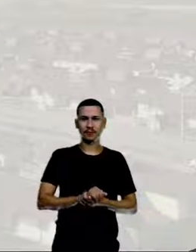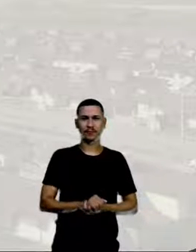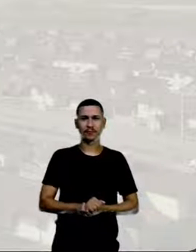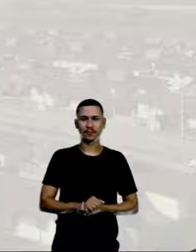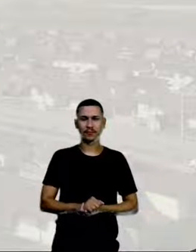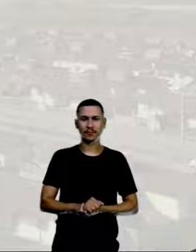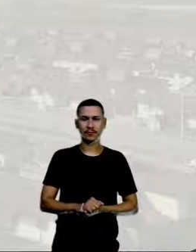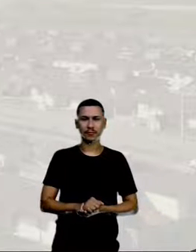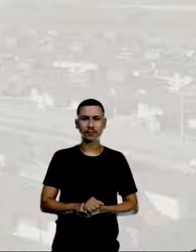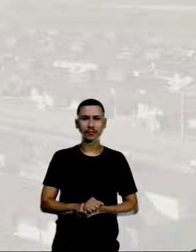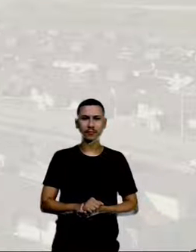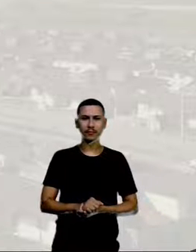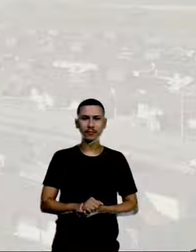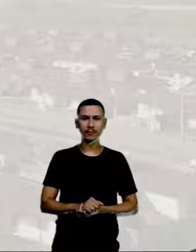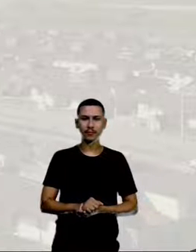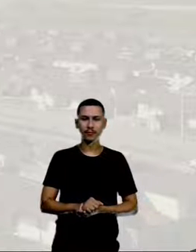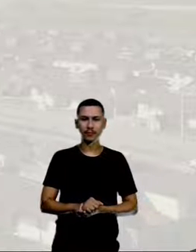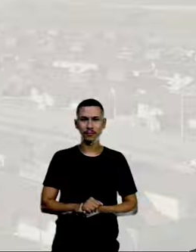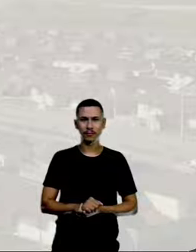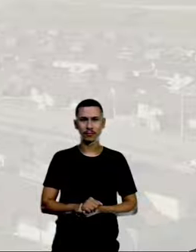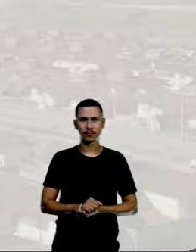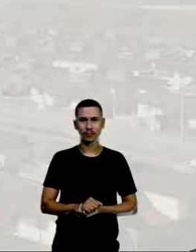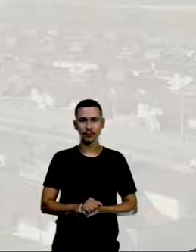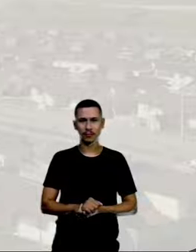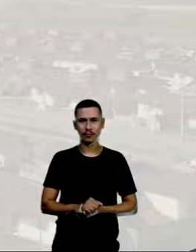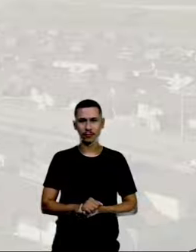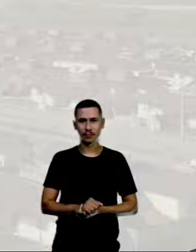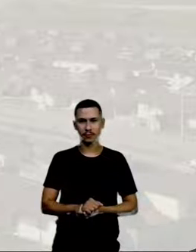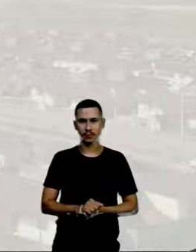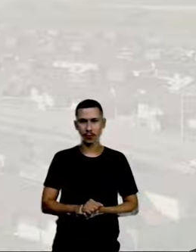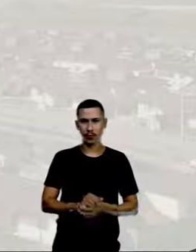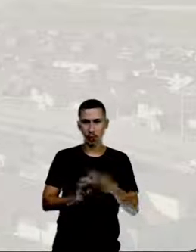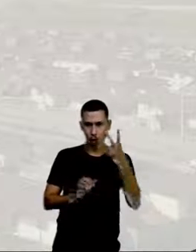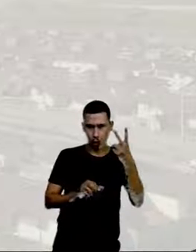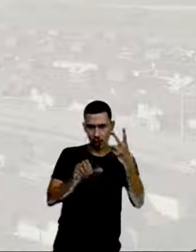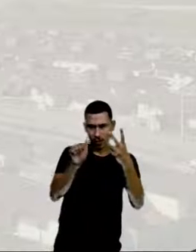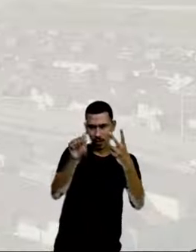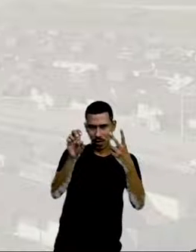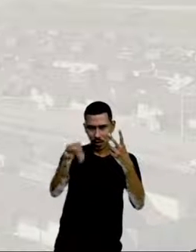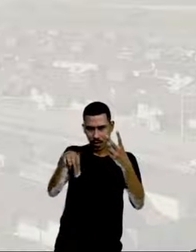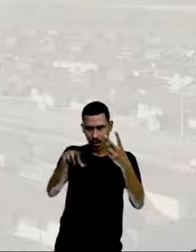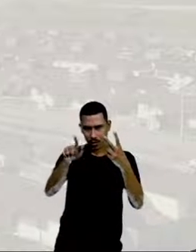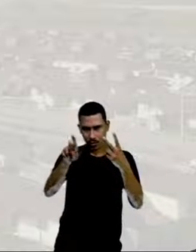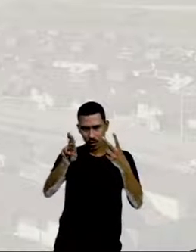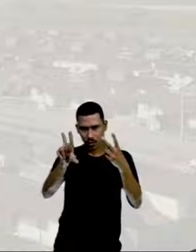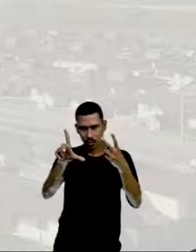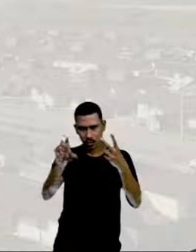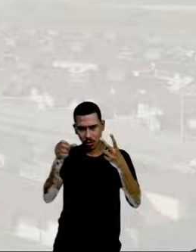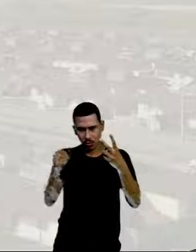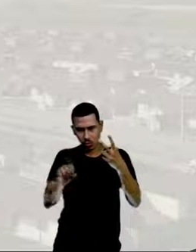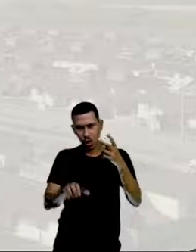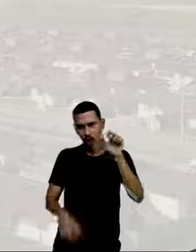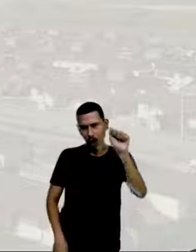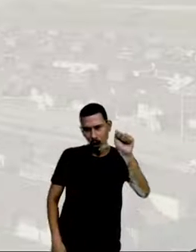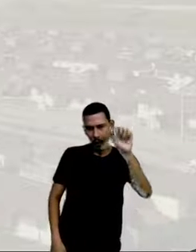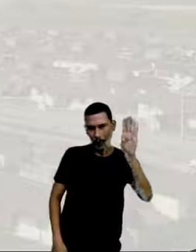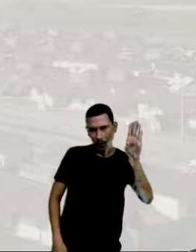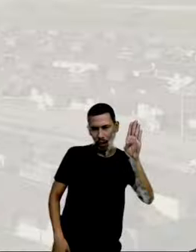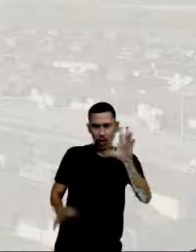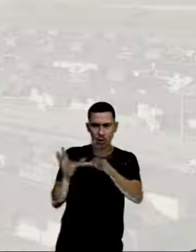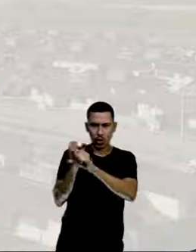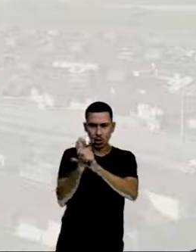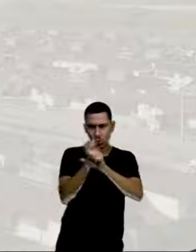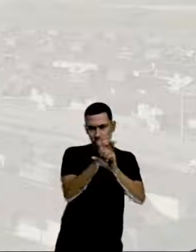pergunta, esse quiz aqui. Tá bom? Se dois ângulos, alfa e beta, somam um total de 180